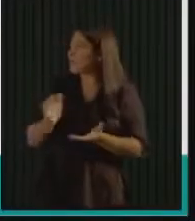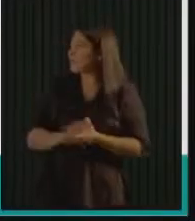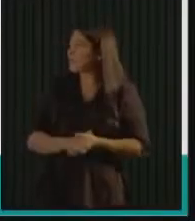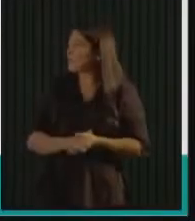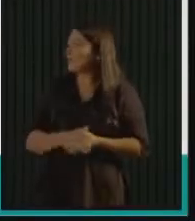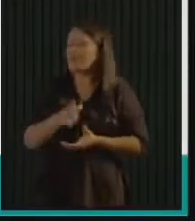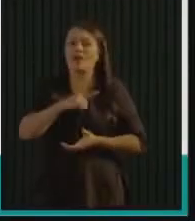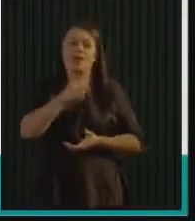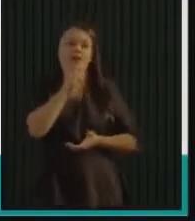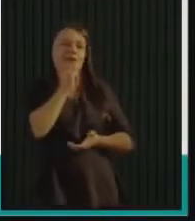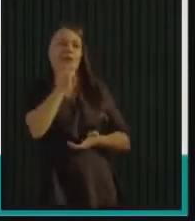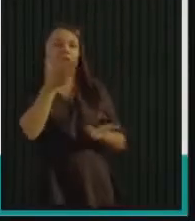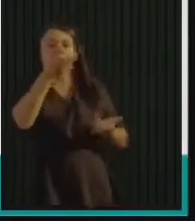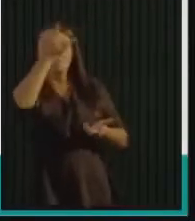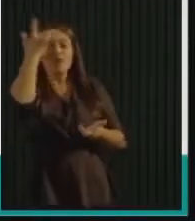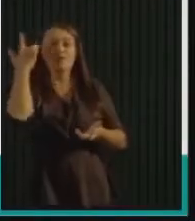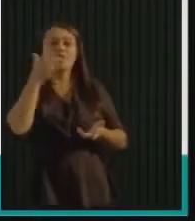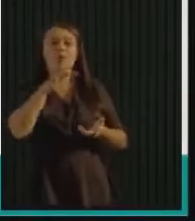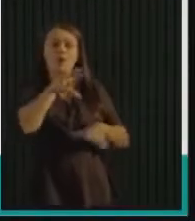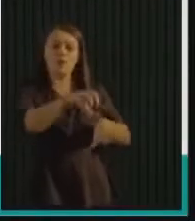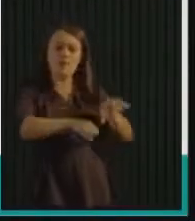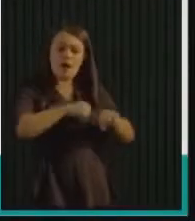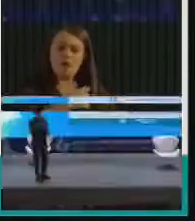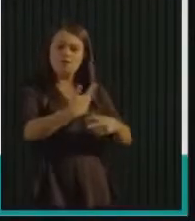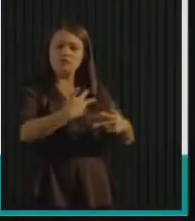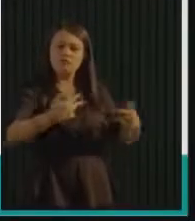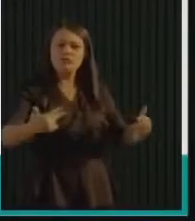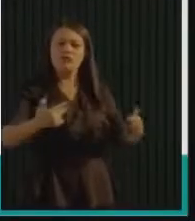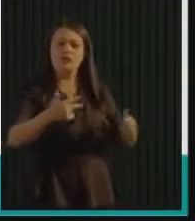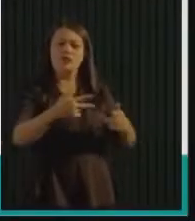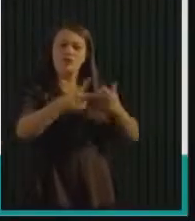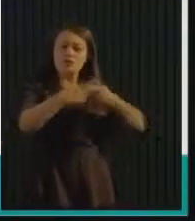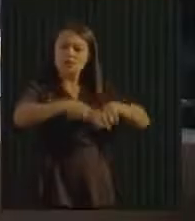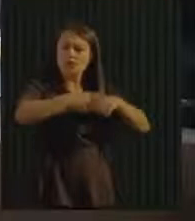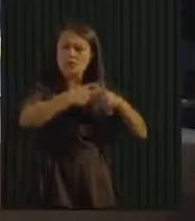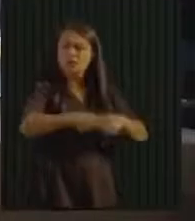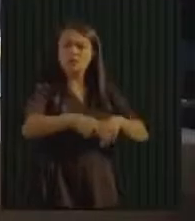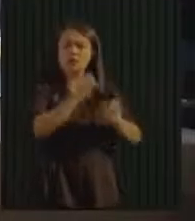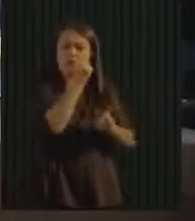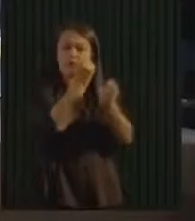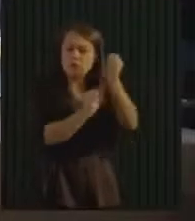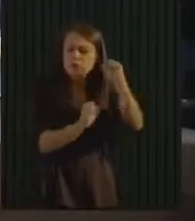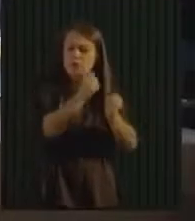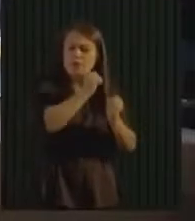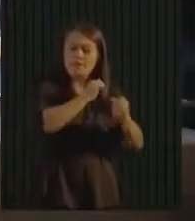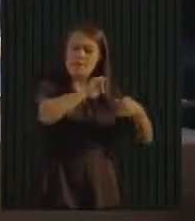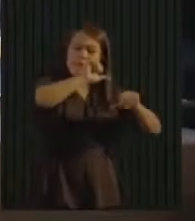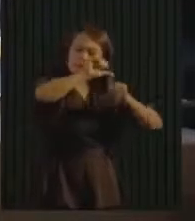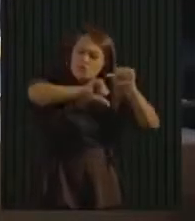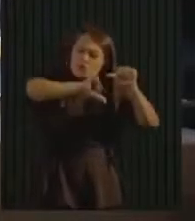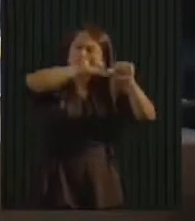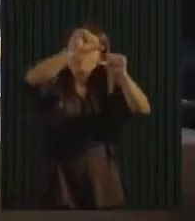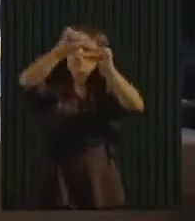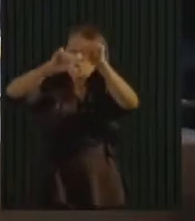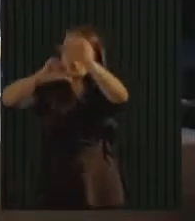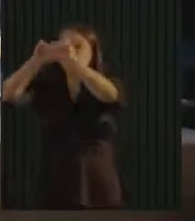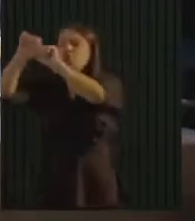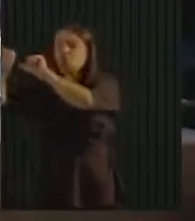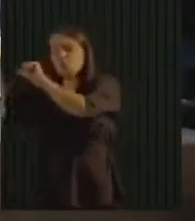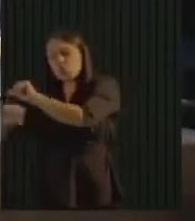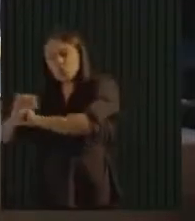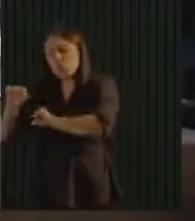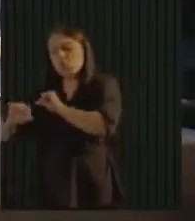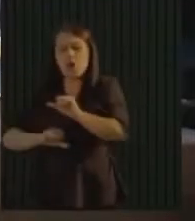catadores, quanto dos processos de compostagem e ou biodigestão ficam viabilizados. E o retorno